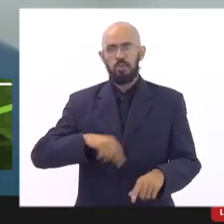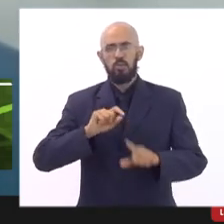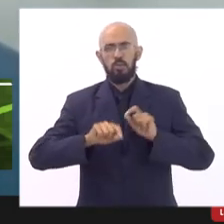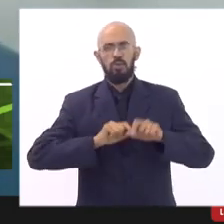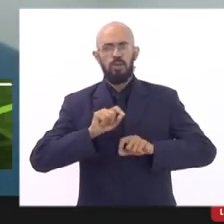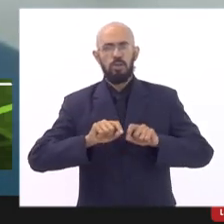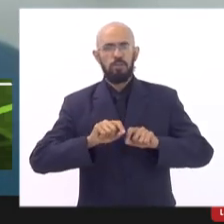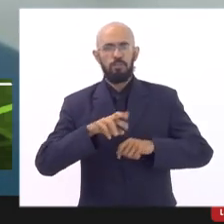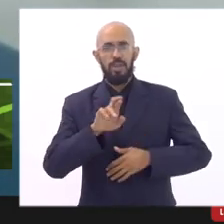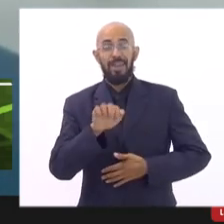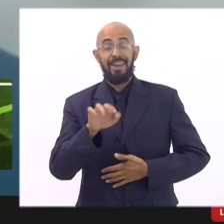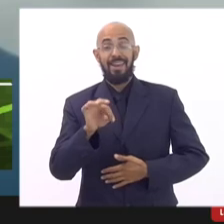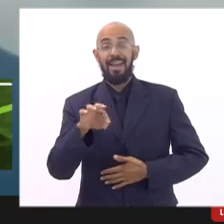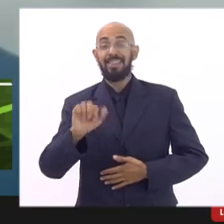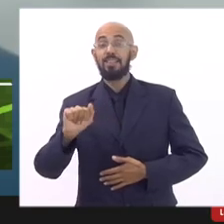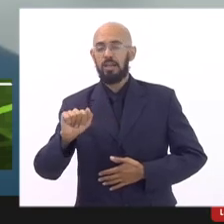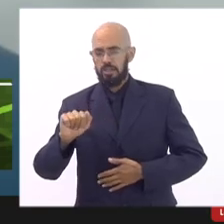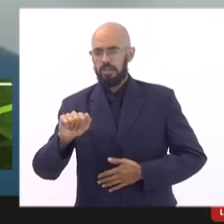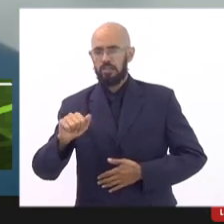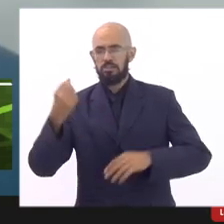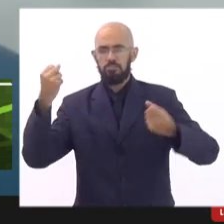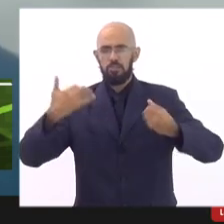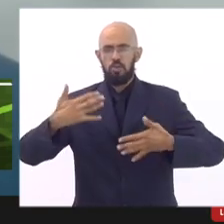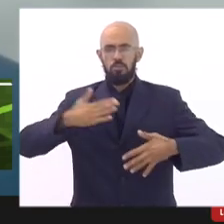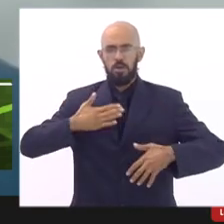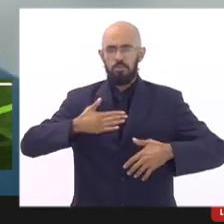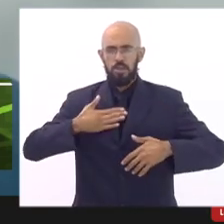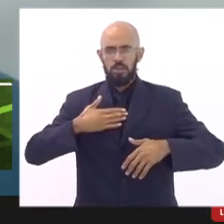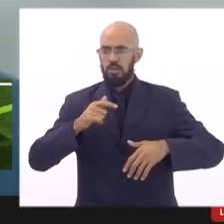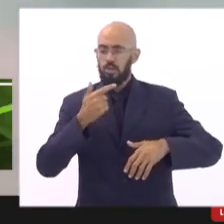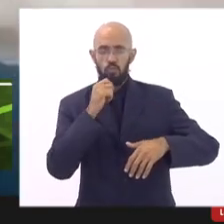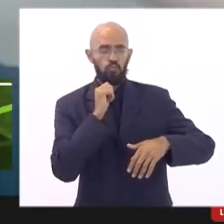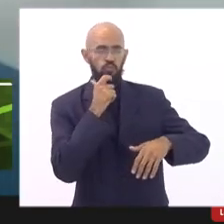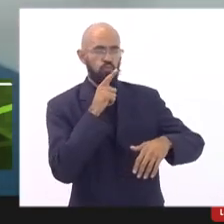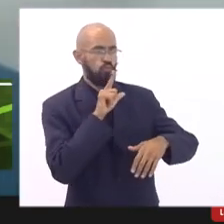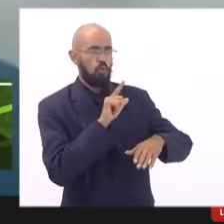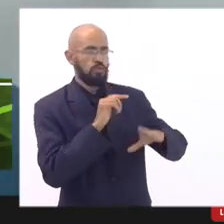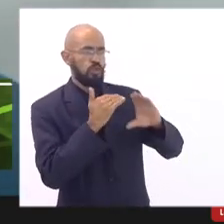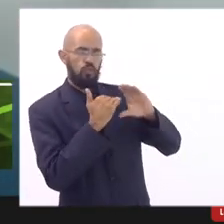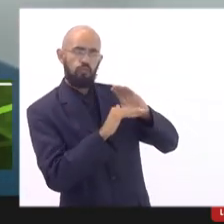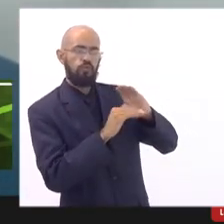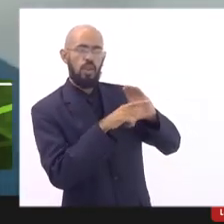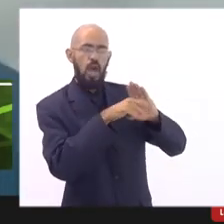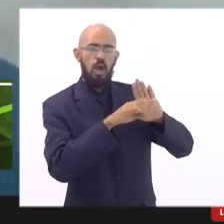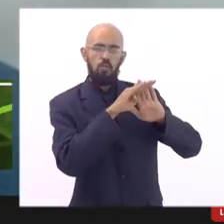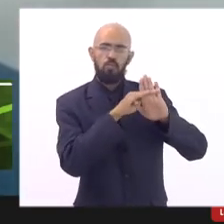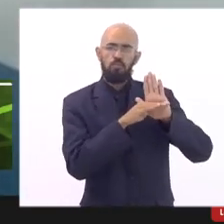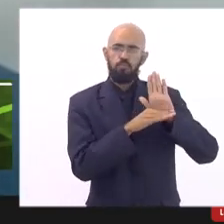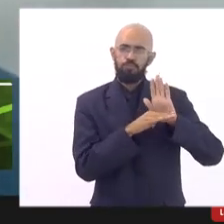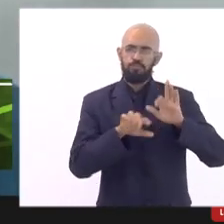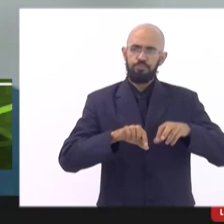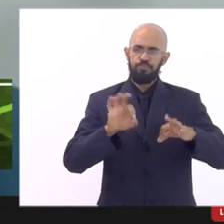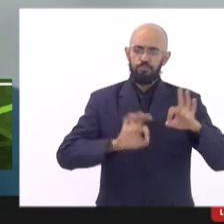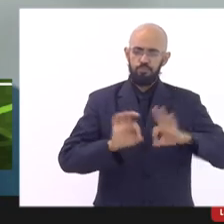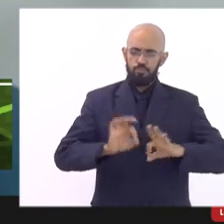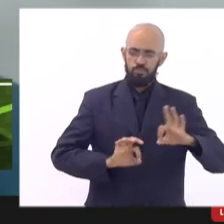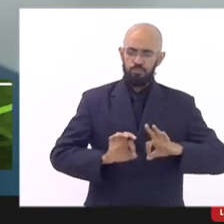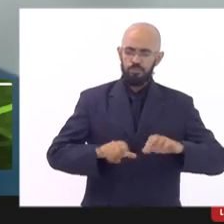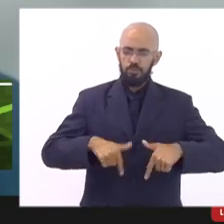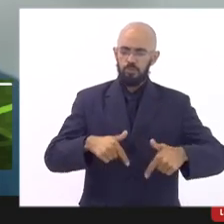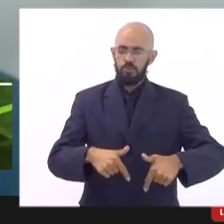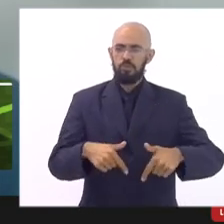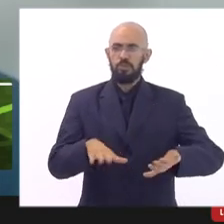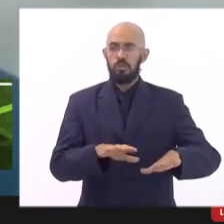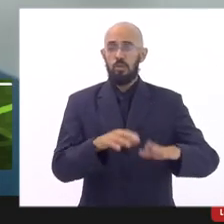enviado o plano de ação ainda já tempestivamente para a Casa Civil ele ficou parado